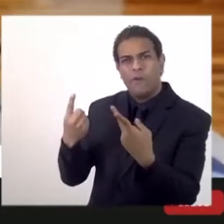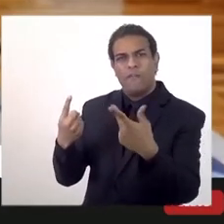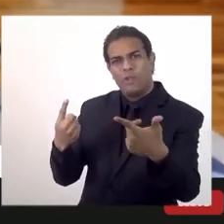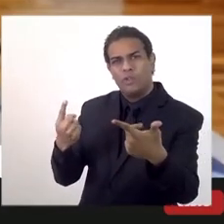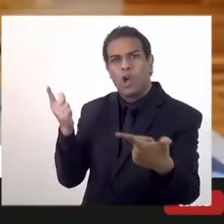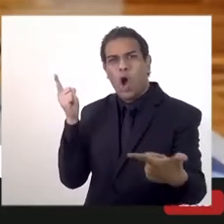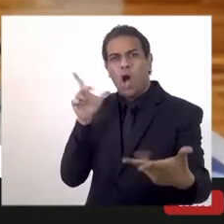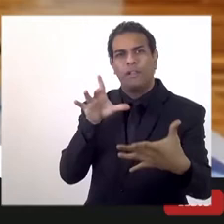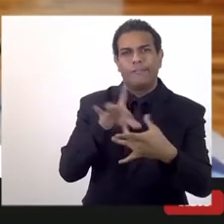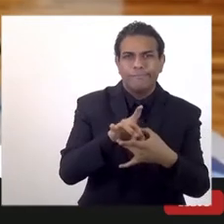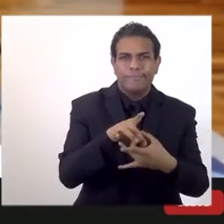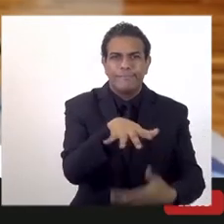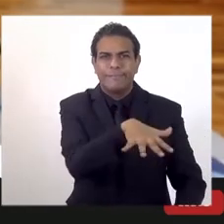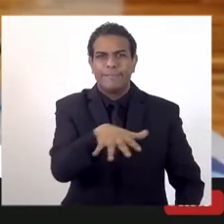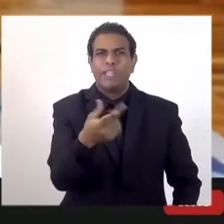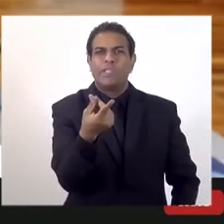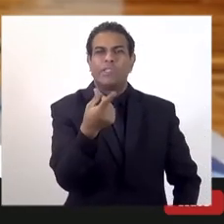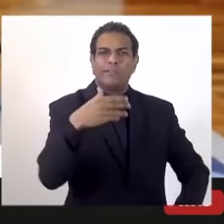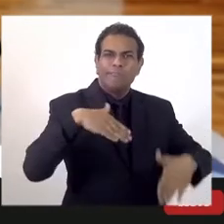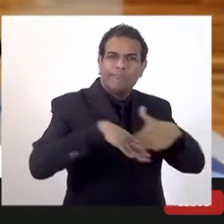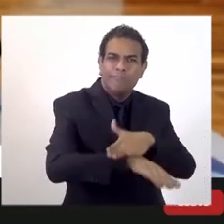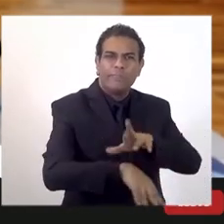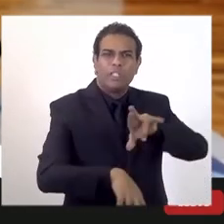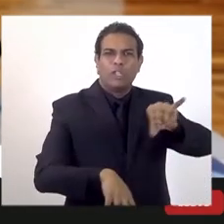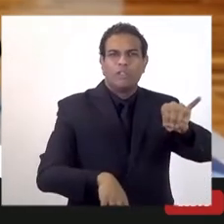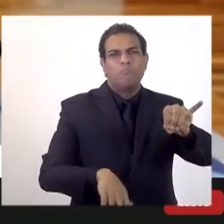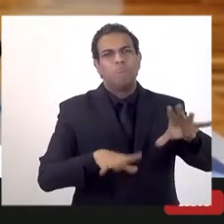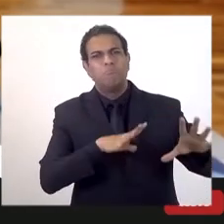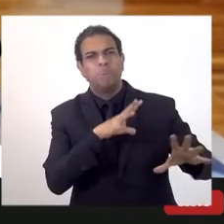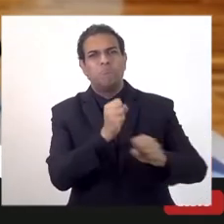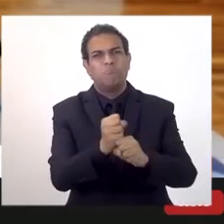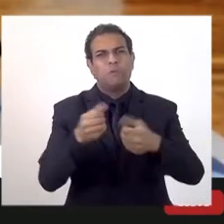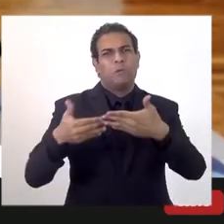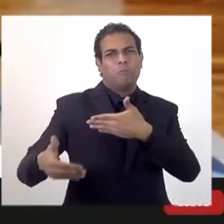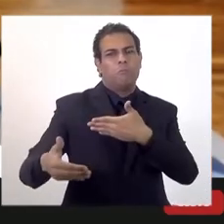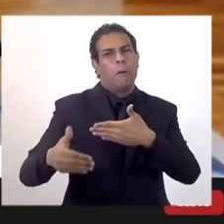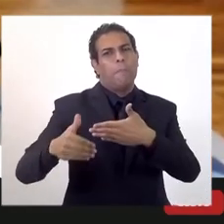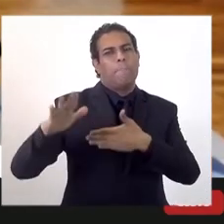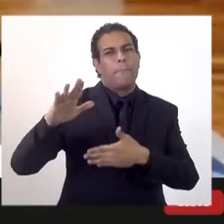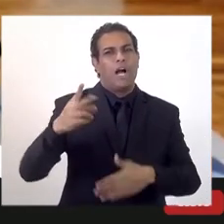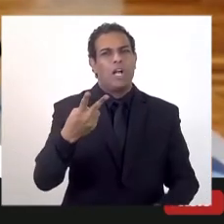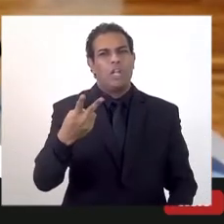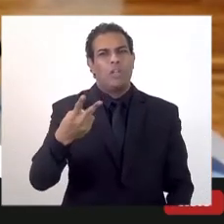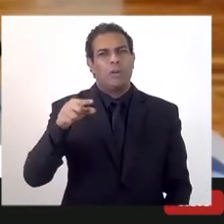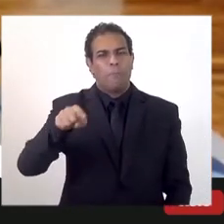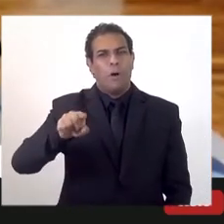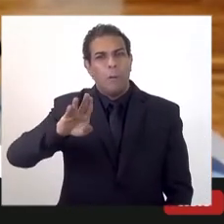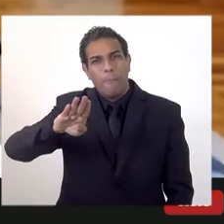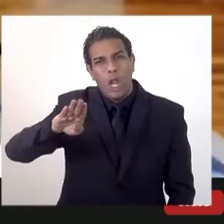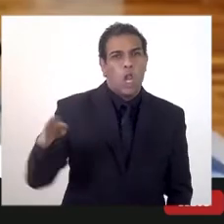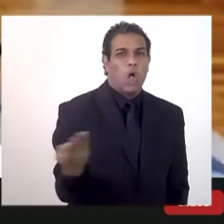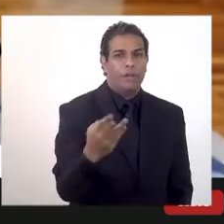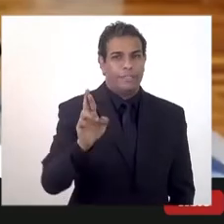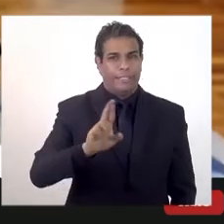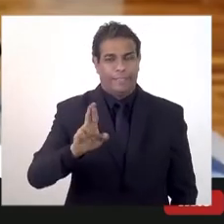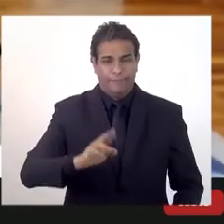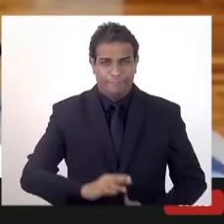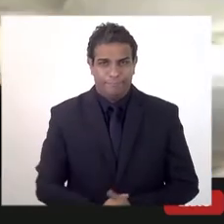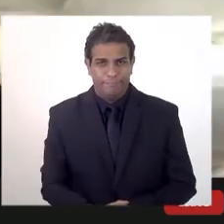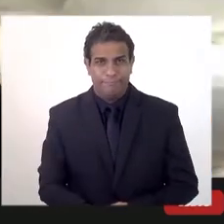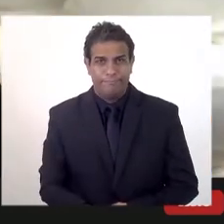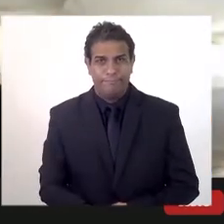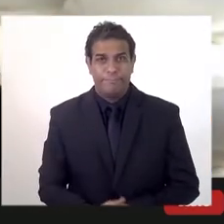vai para o fundo. Nós estimamos em torno de 2 bilhões de reais. Nós também fizemos aqui uma